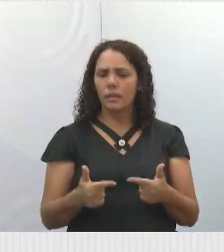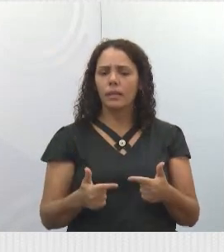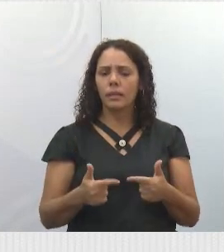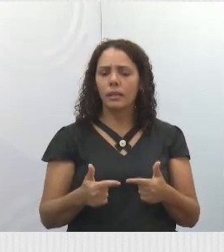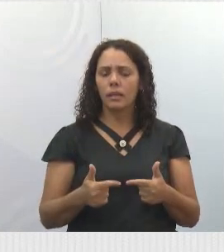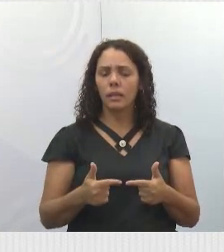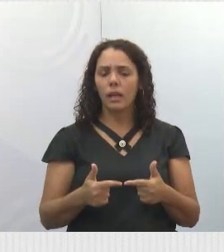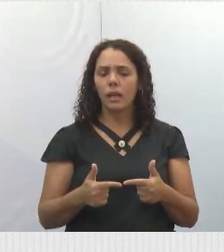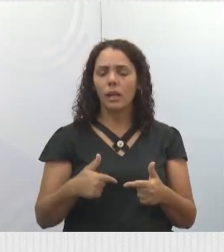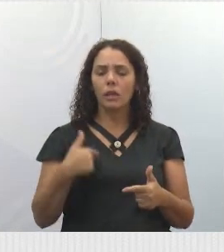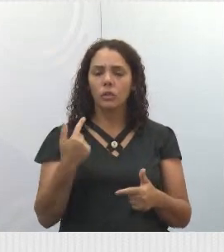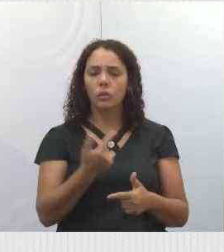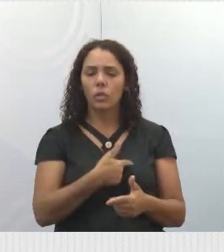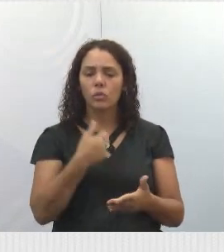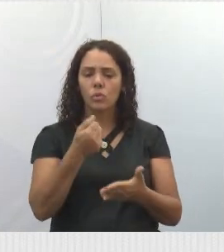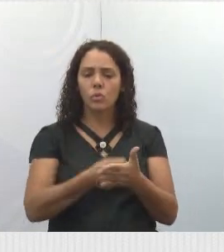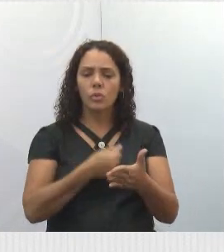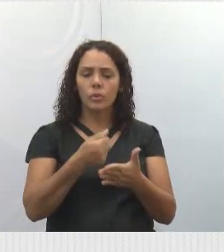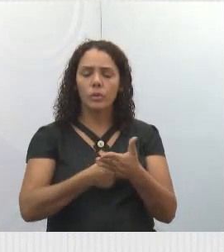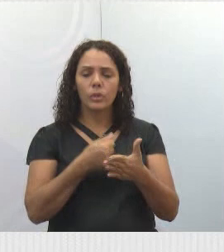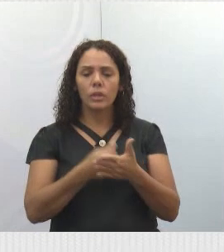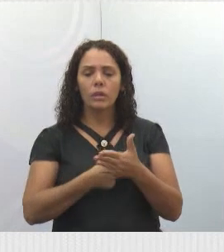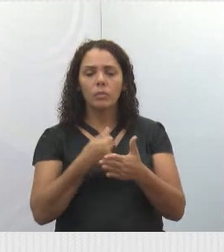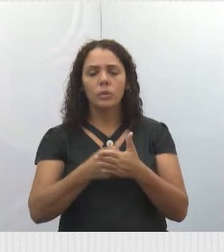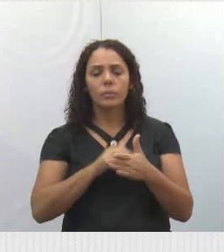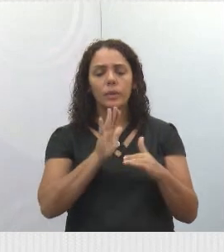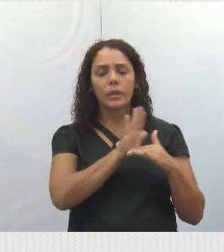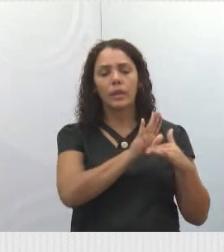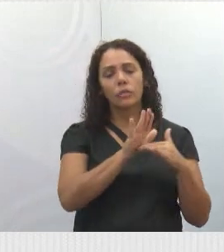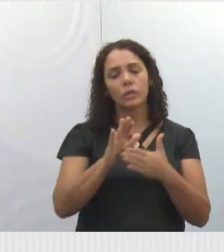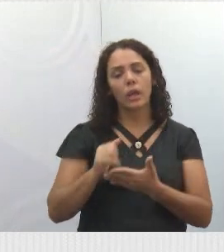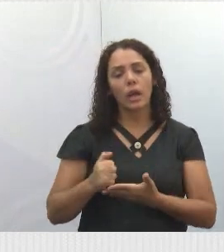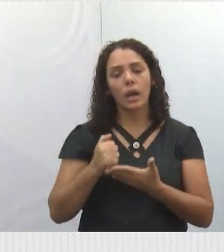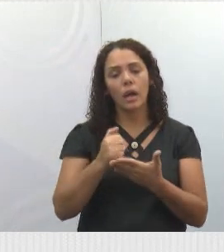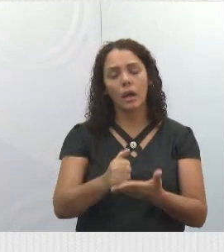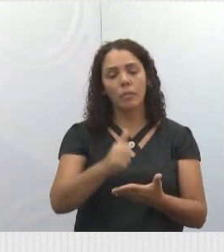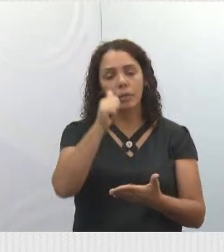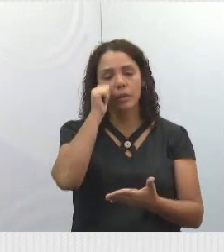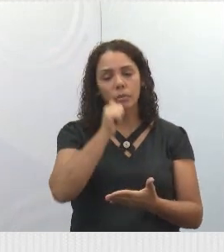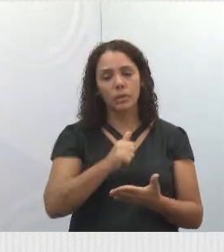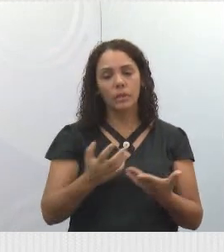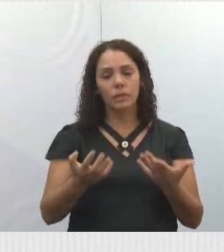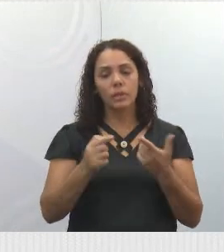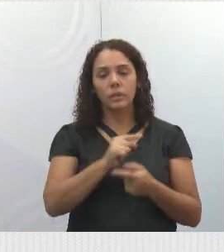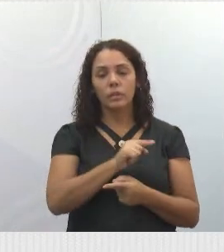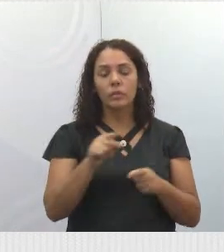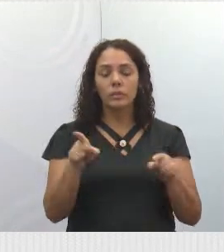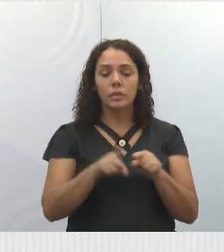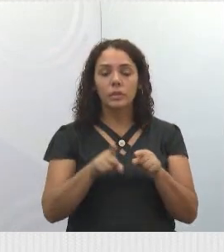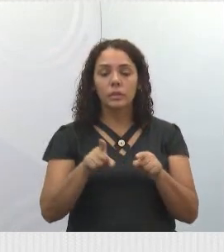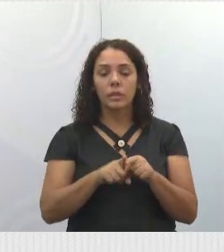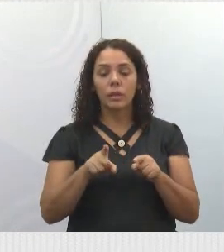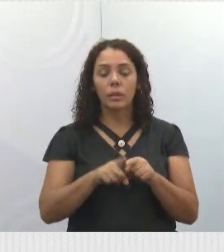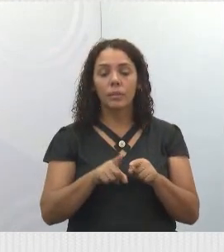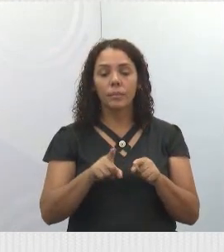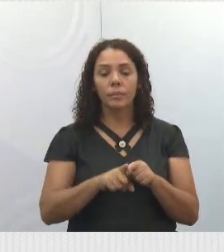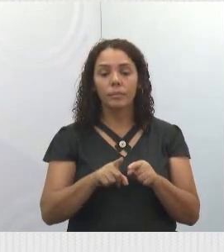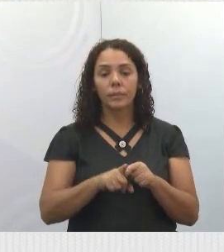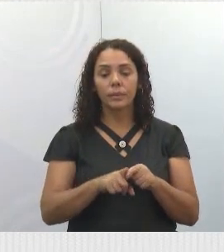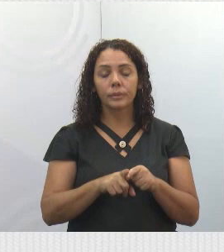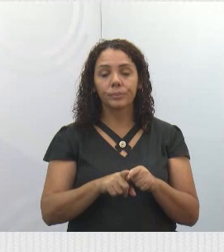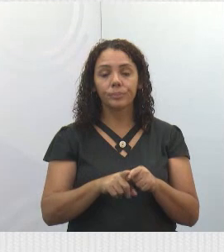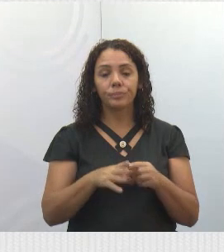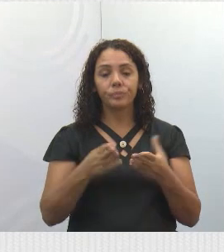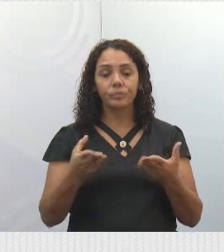lutamos pelas causas das mulheres. Então, quero que você também olhe para este lado e